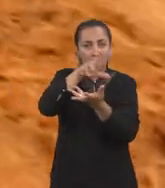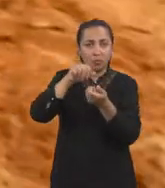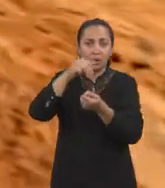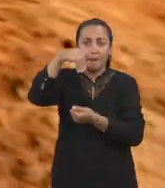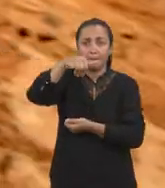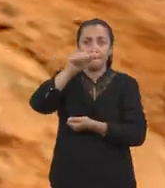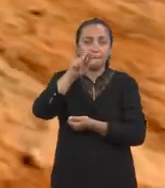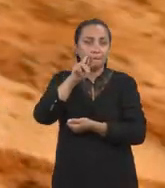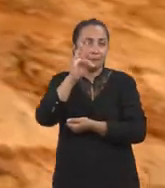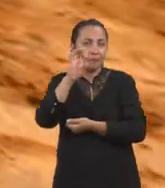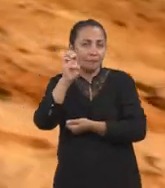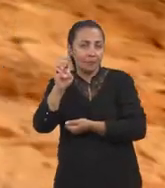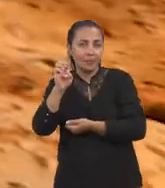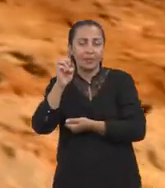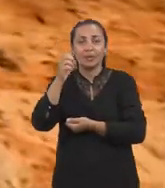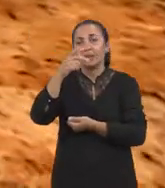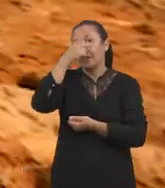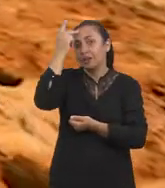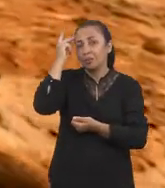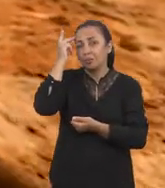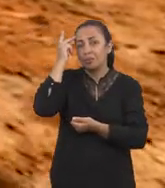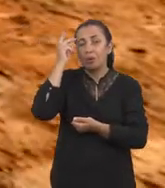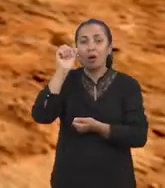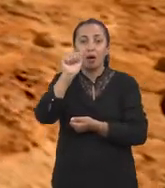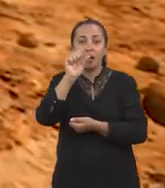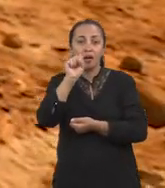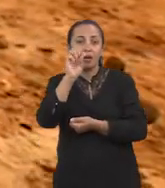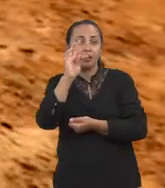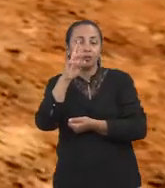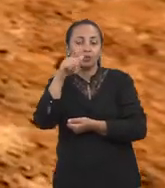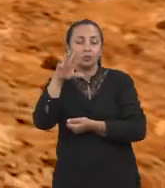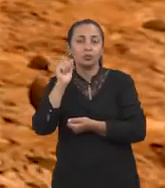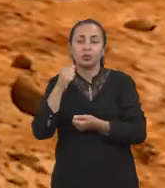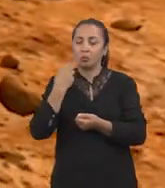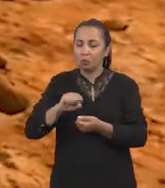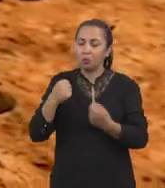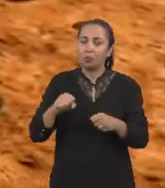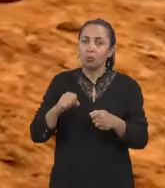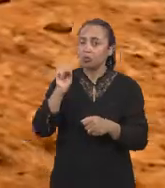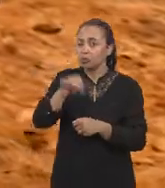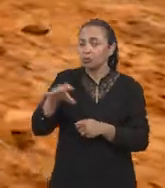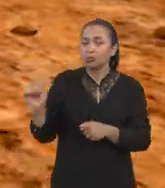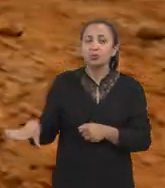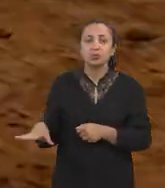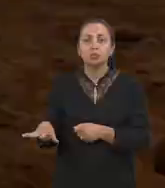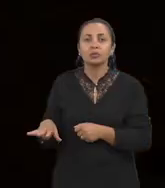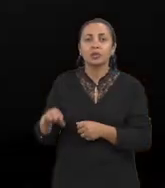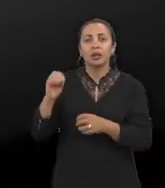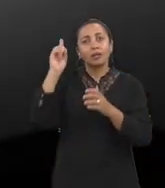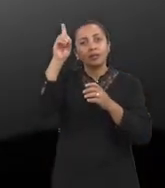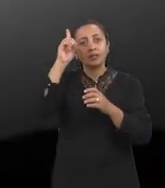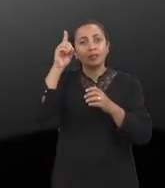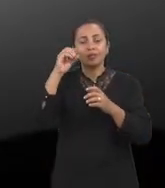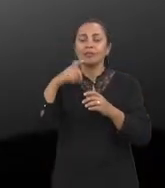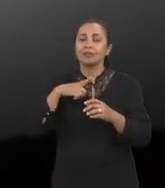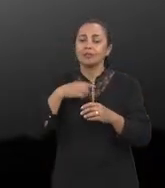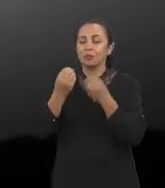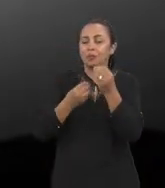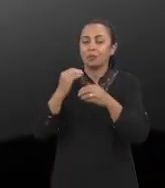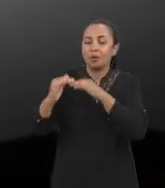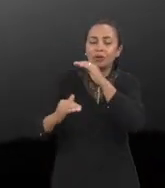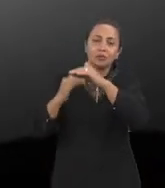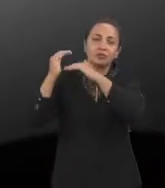básica do trabalho, e que esses astronautas possam, então, cultivar esse micro-organismo no ambiente marciano e ele ter condições de crescer lá,